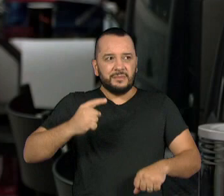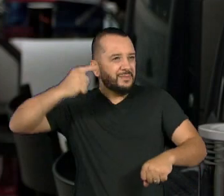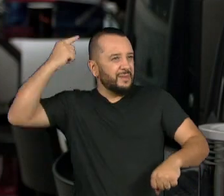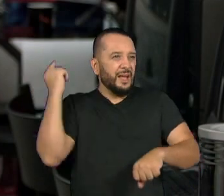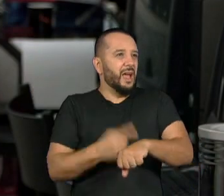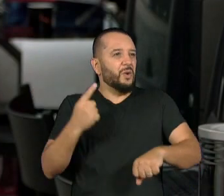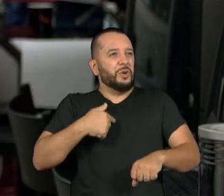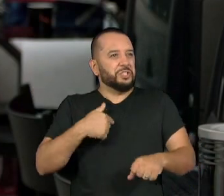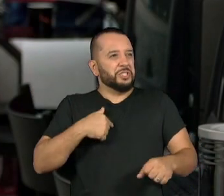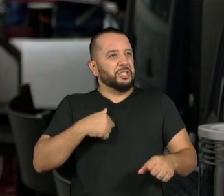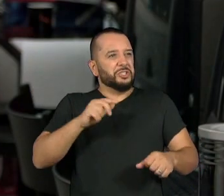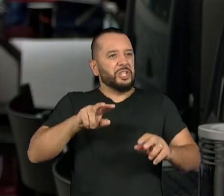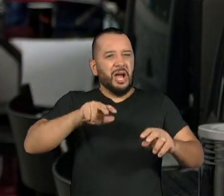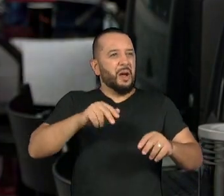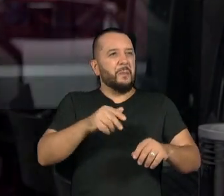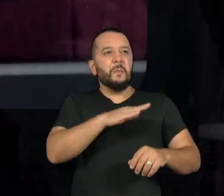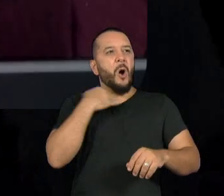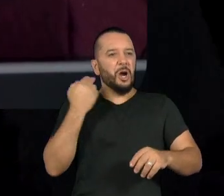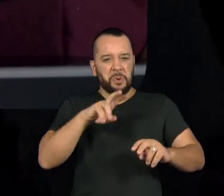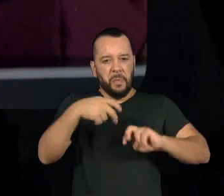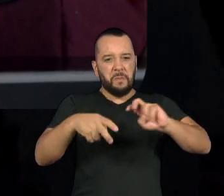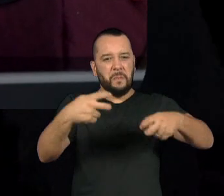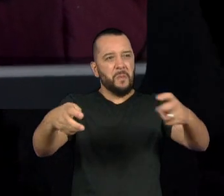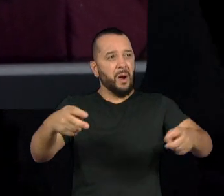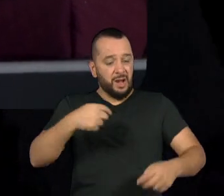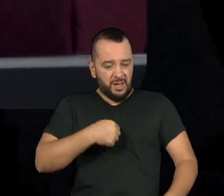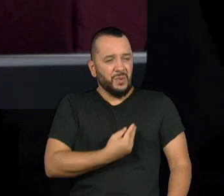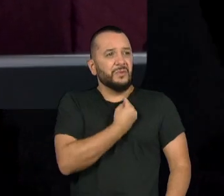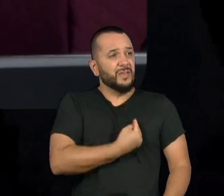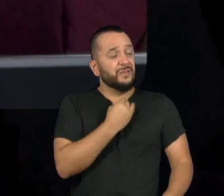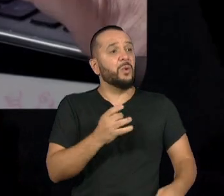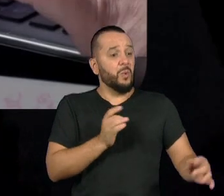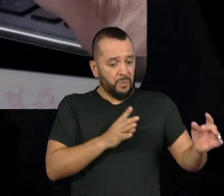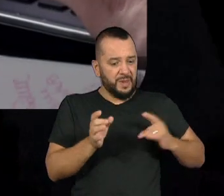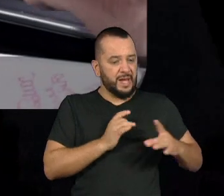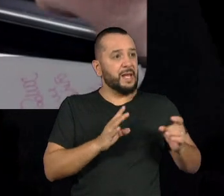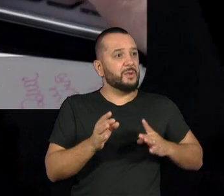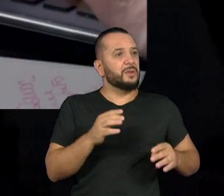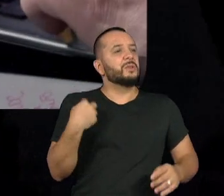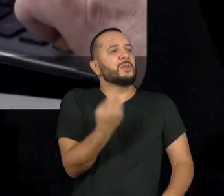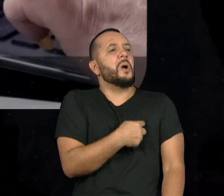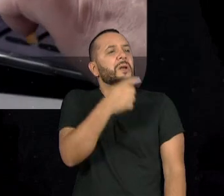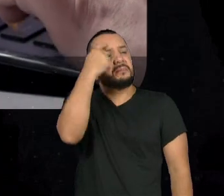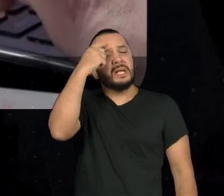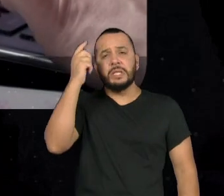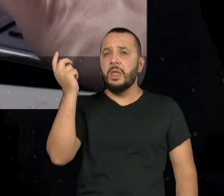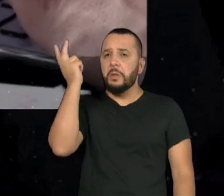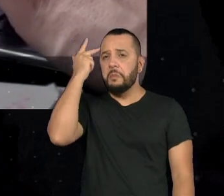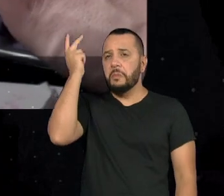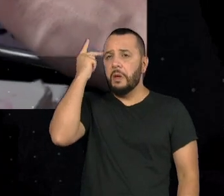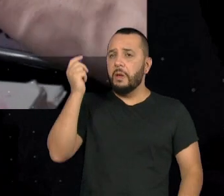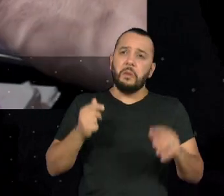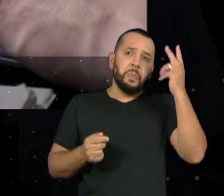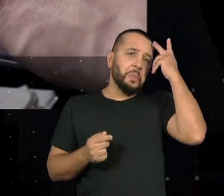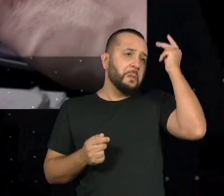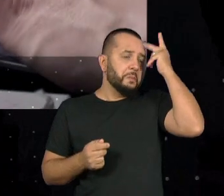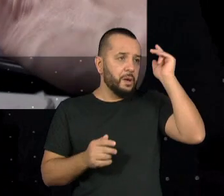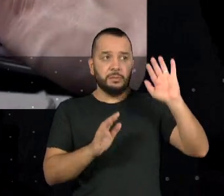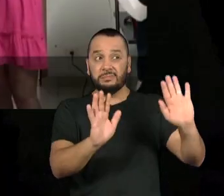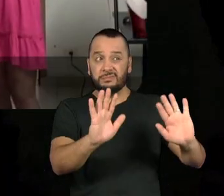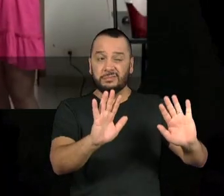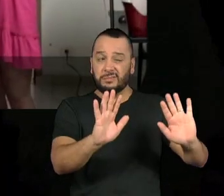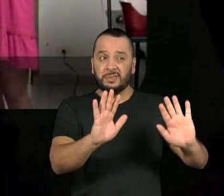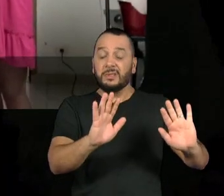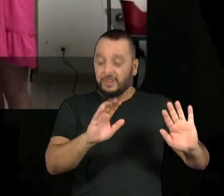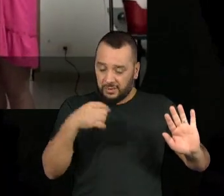população é viver com medo. Às vezes nós naturalizamos isso e a gente precisa viver, então a gente vive.